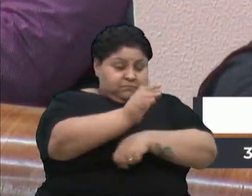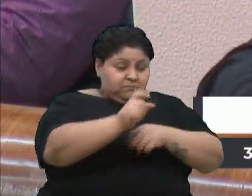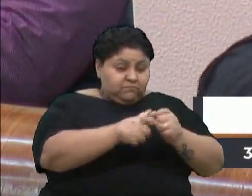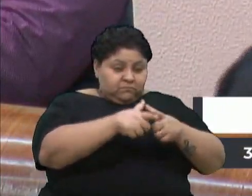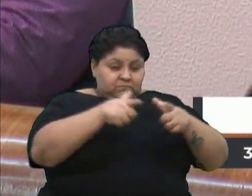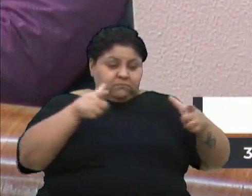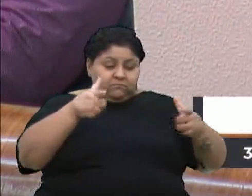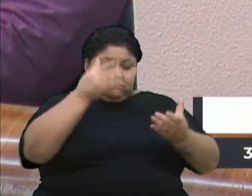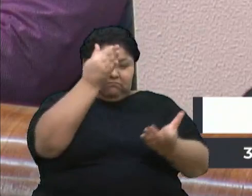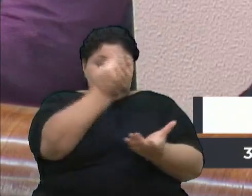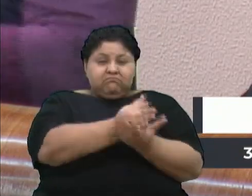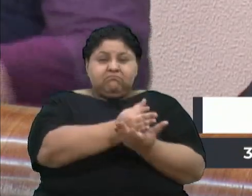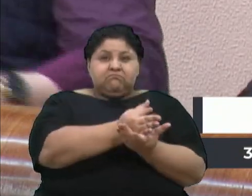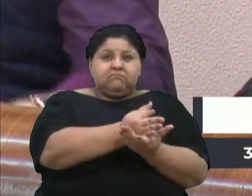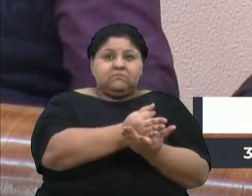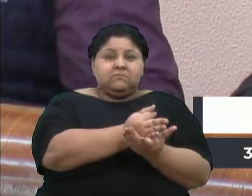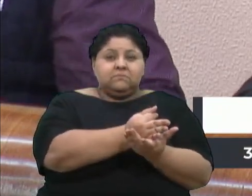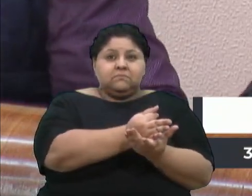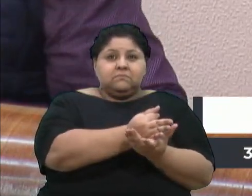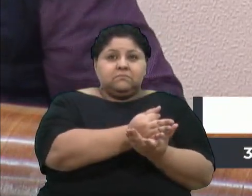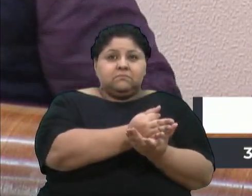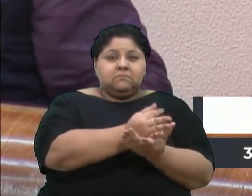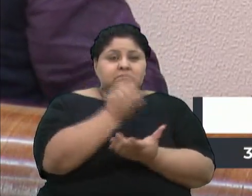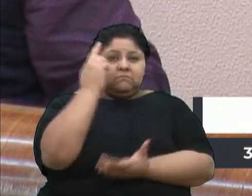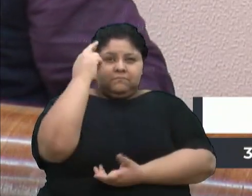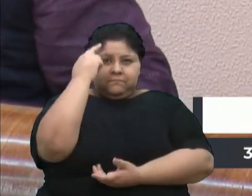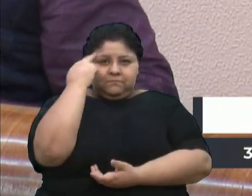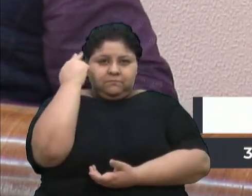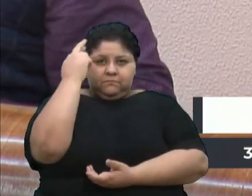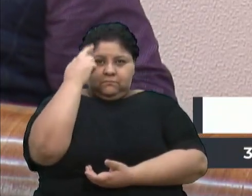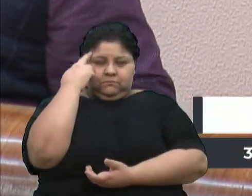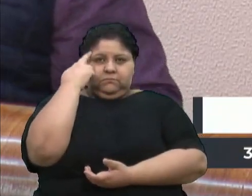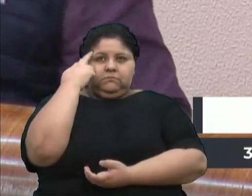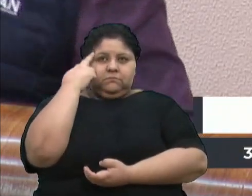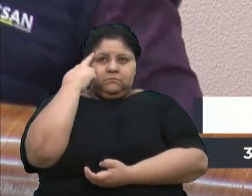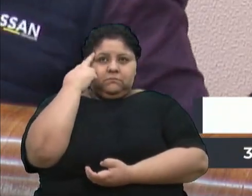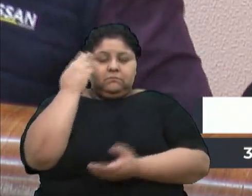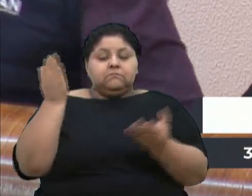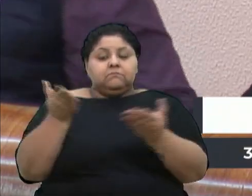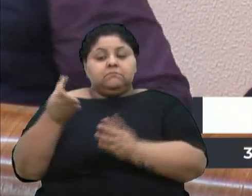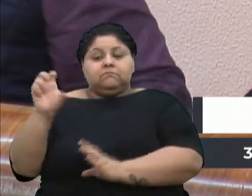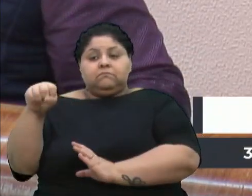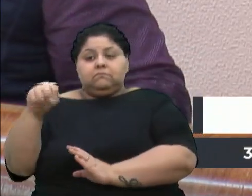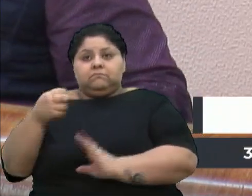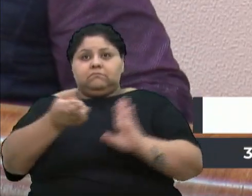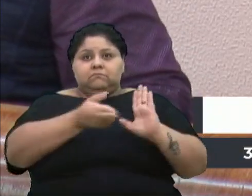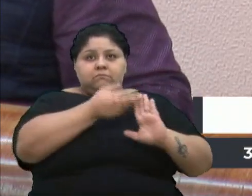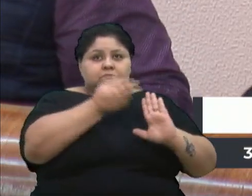com ausência de Rafael Bueno. Agora sim, relatora para a leitura do parecer.